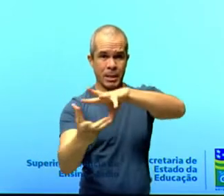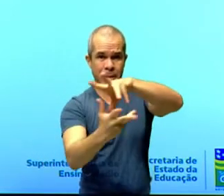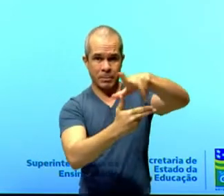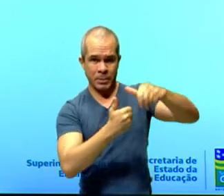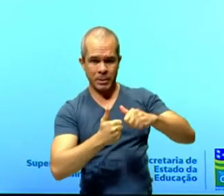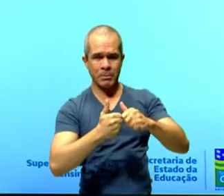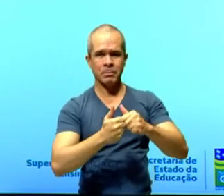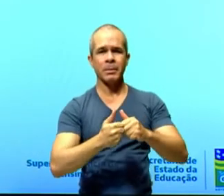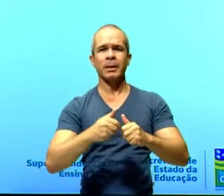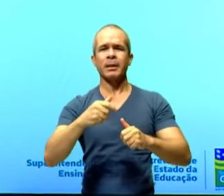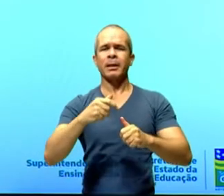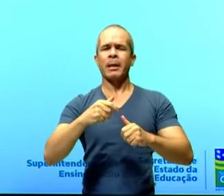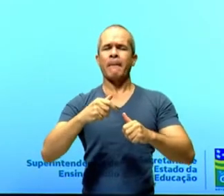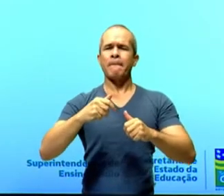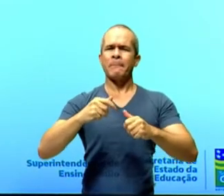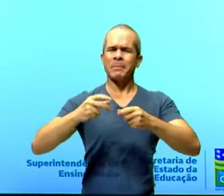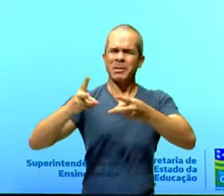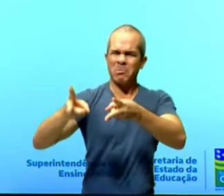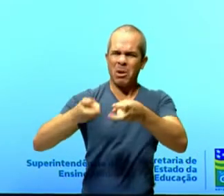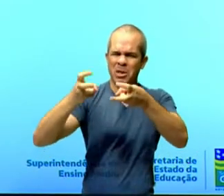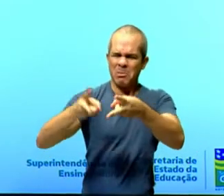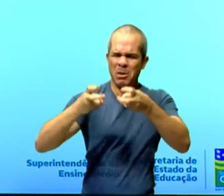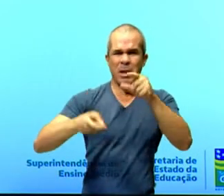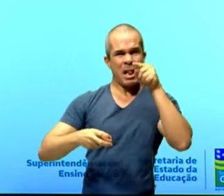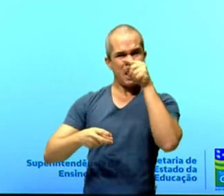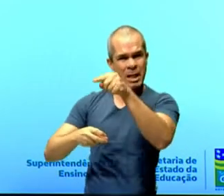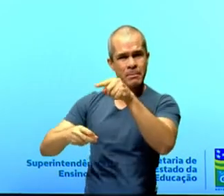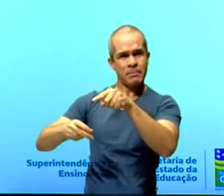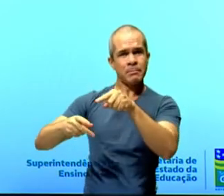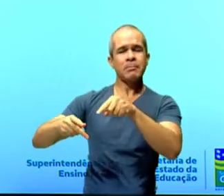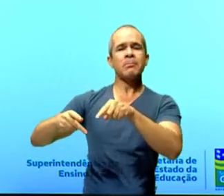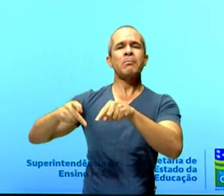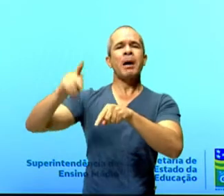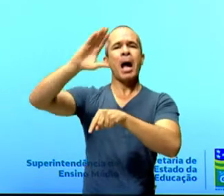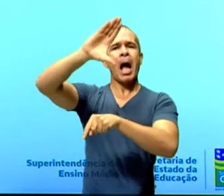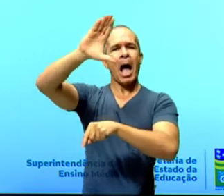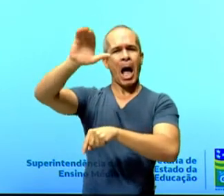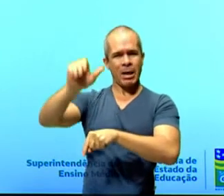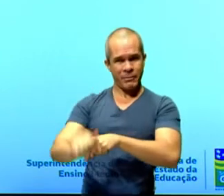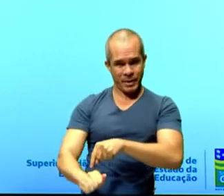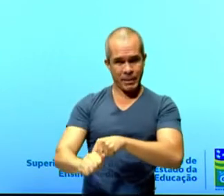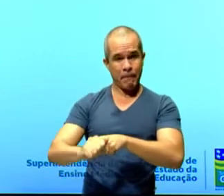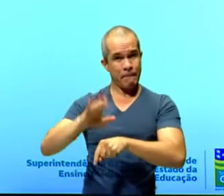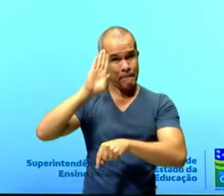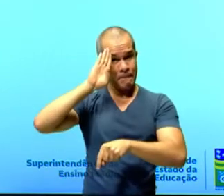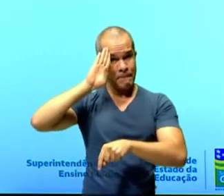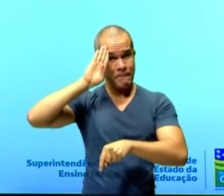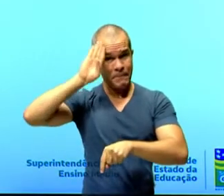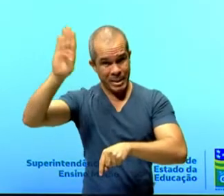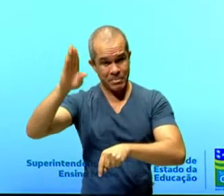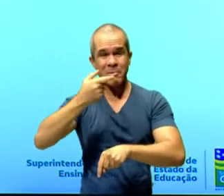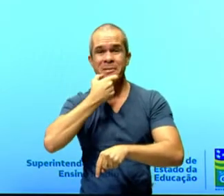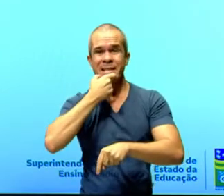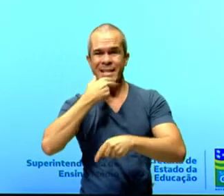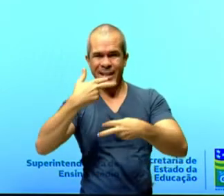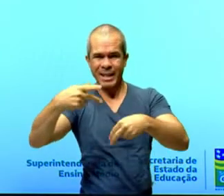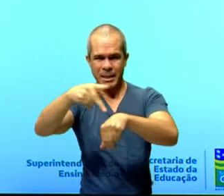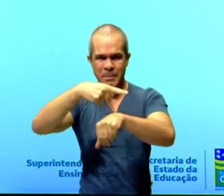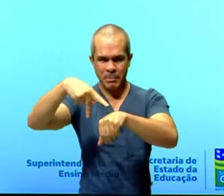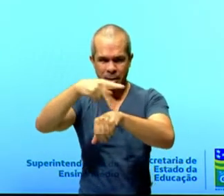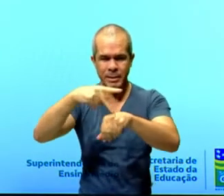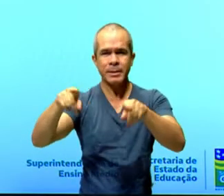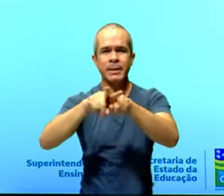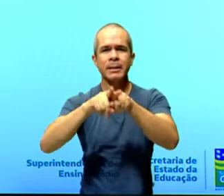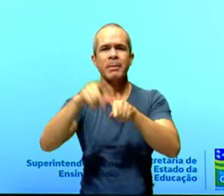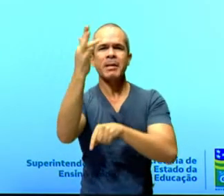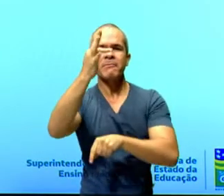de intensificação de exploração na África, principalmente da Inglaterra e da França, que tinha inúmeras colônias